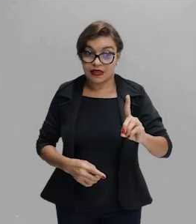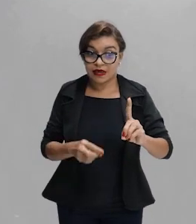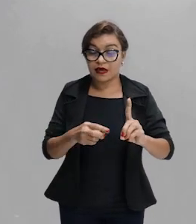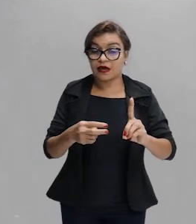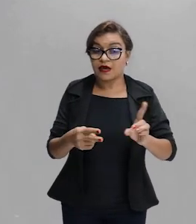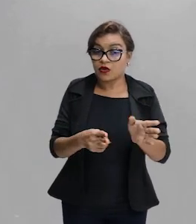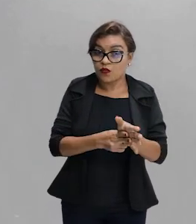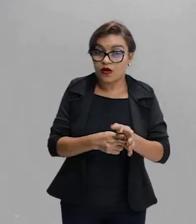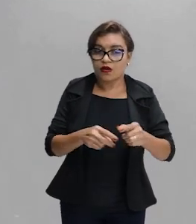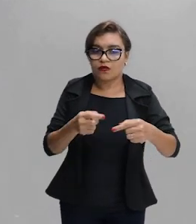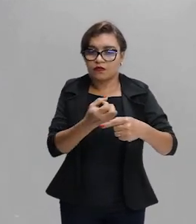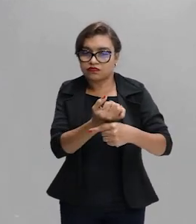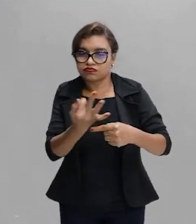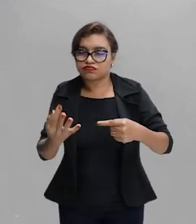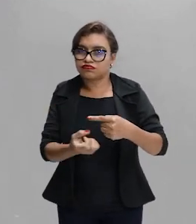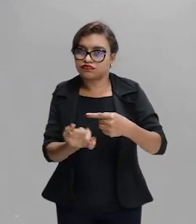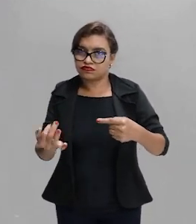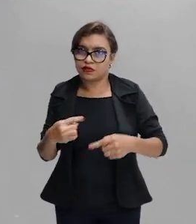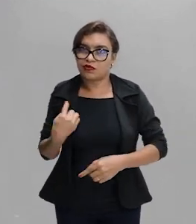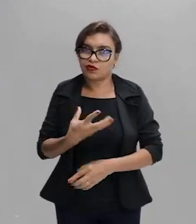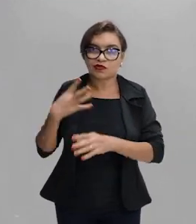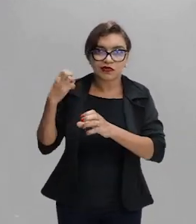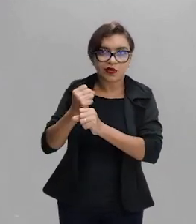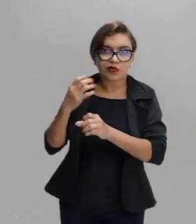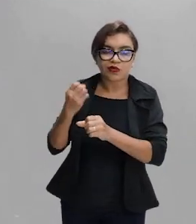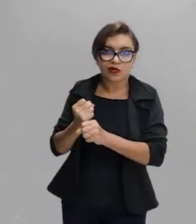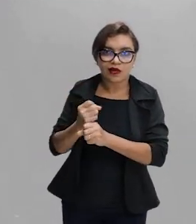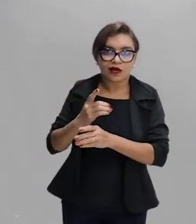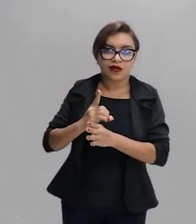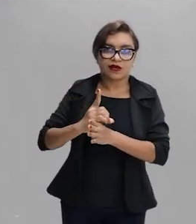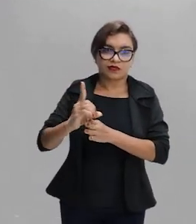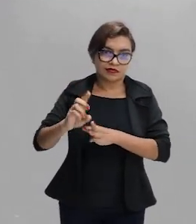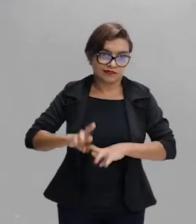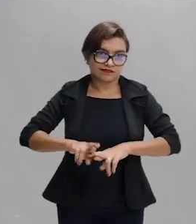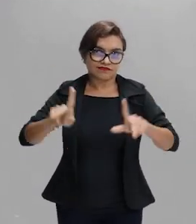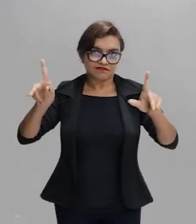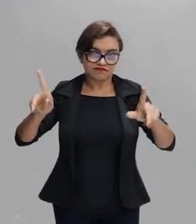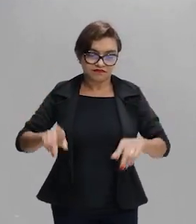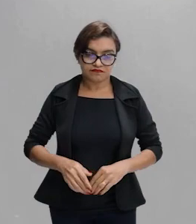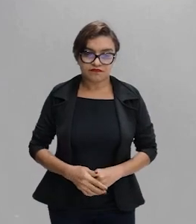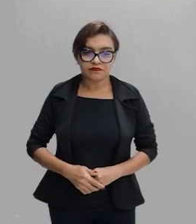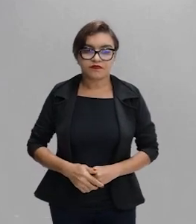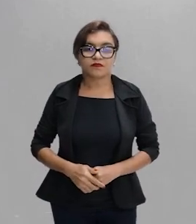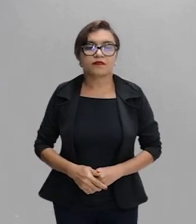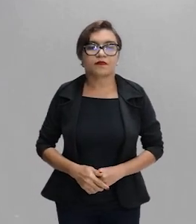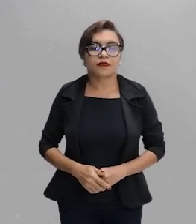dessa forma nós conseguimos calcular o desvio. Ok? Bom,